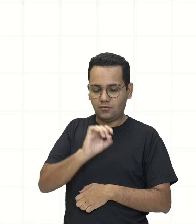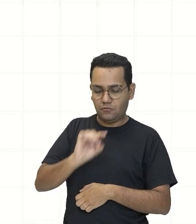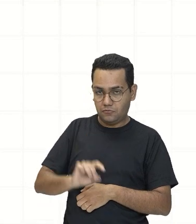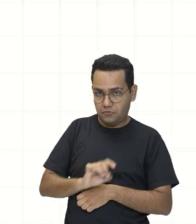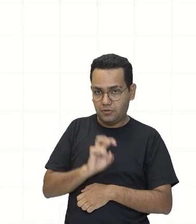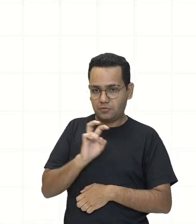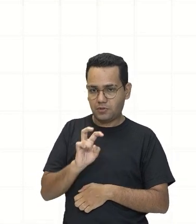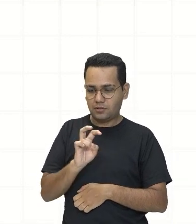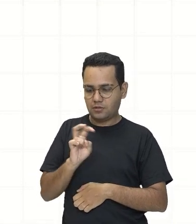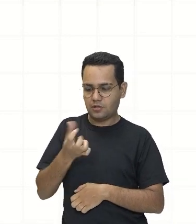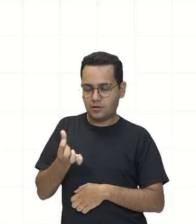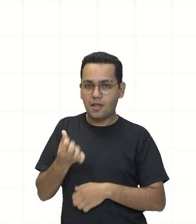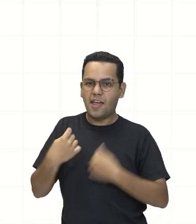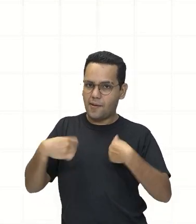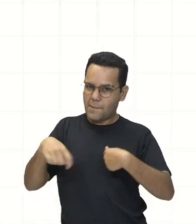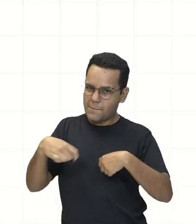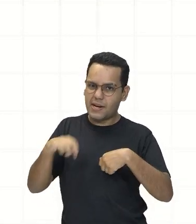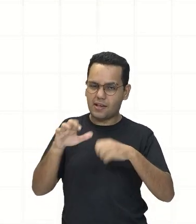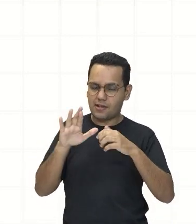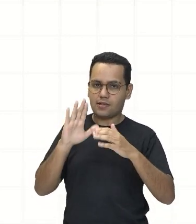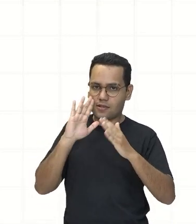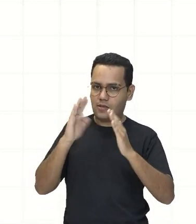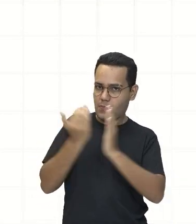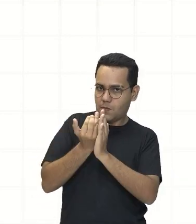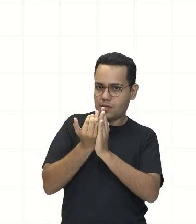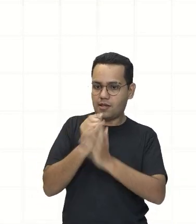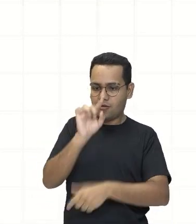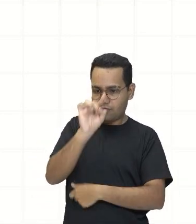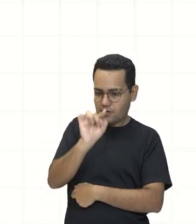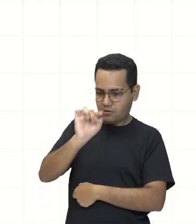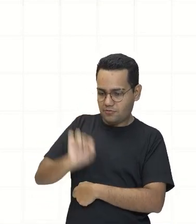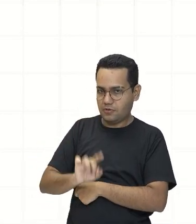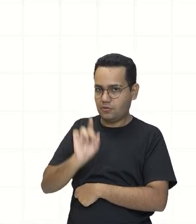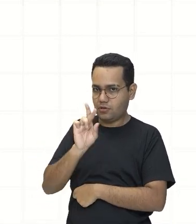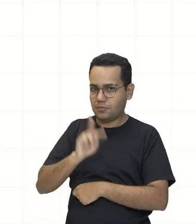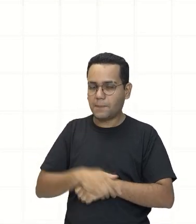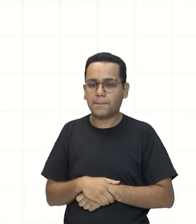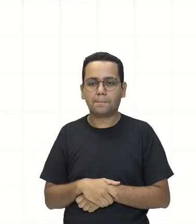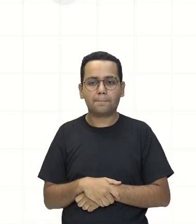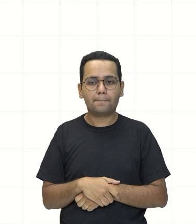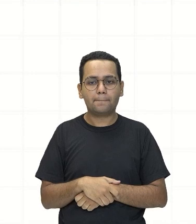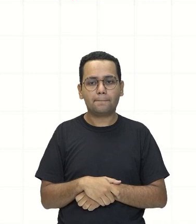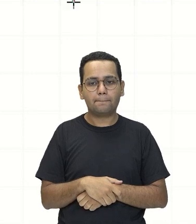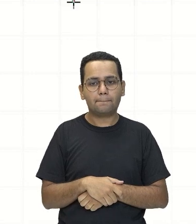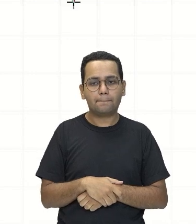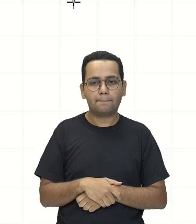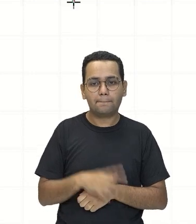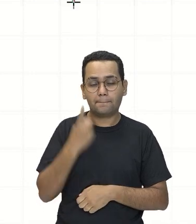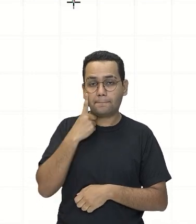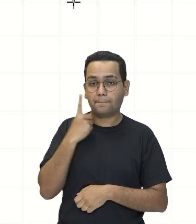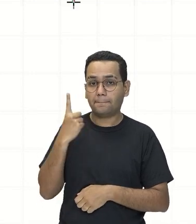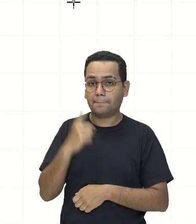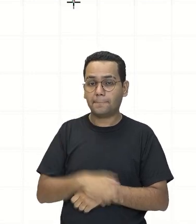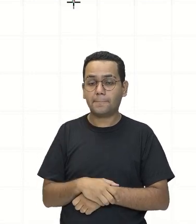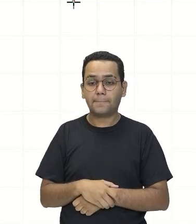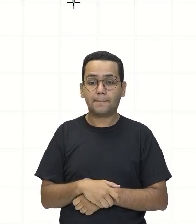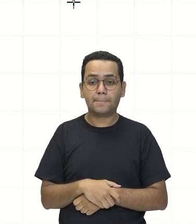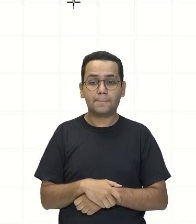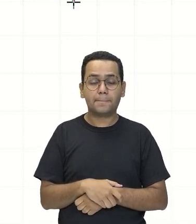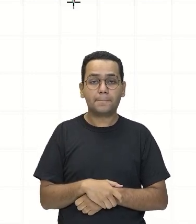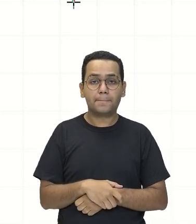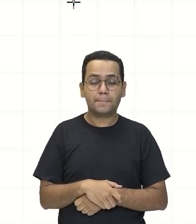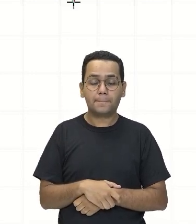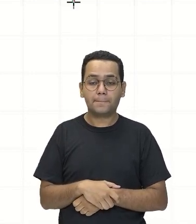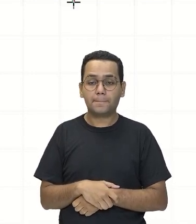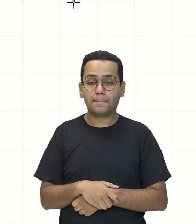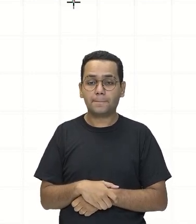Então aqui Eu vou ter que acrescentar Um zerinho Acrescenta Então 6 para 10 Dá 4 Quem emprestou Um para cá Aqui tem